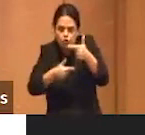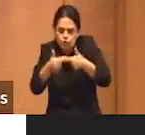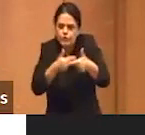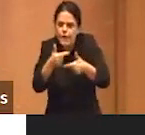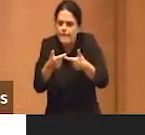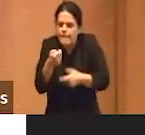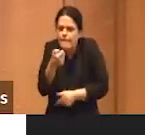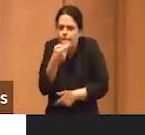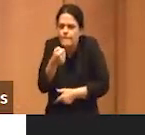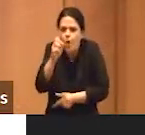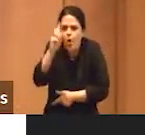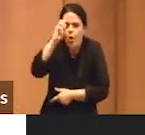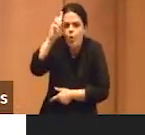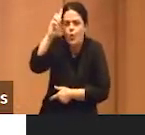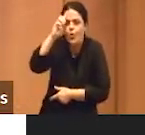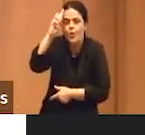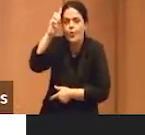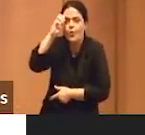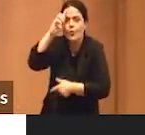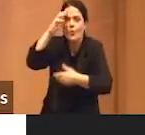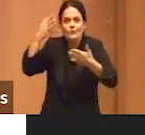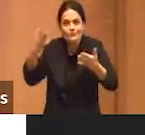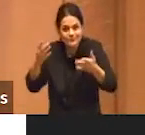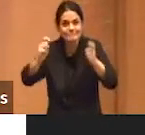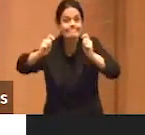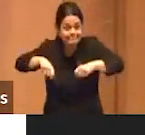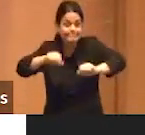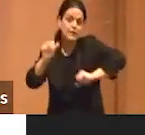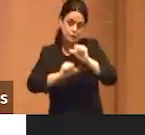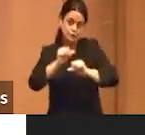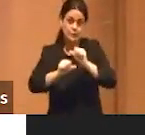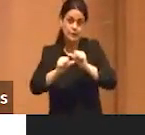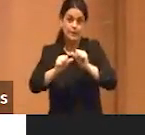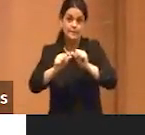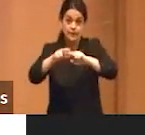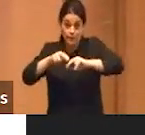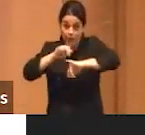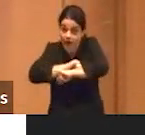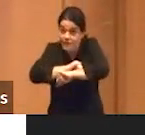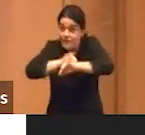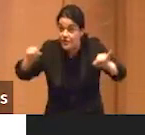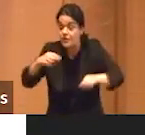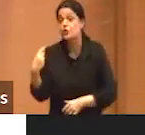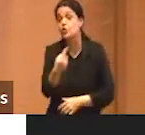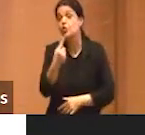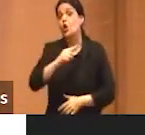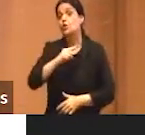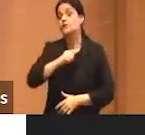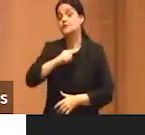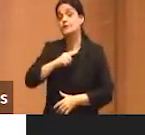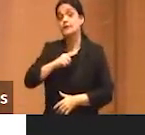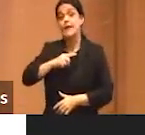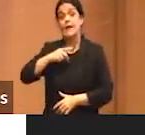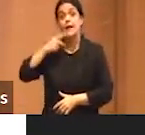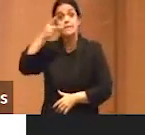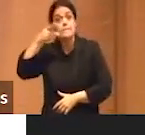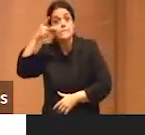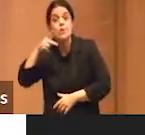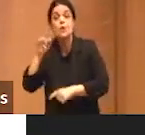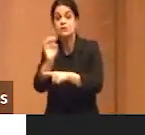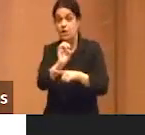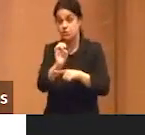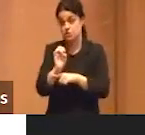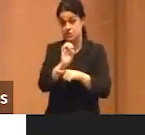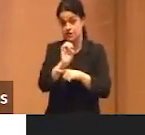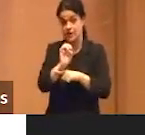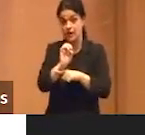e por isso que eu digo, nós temos uma grande, grandiosa política de Estado que